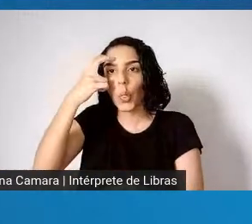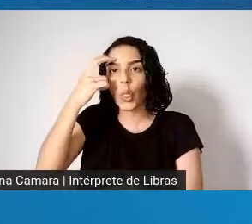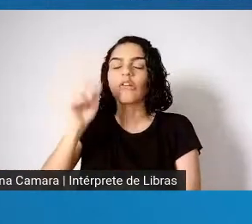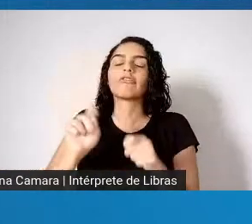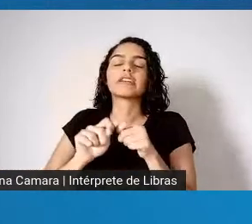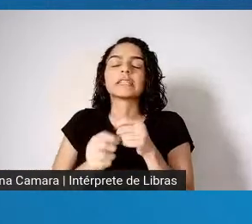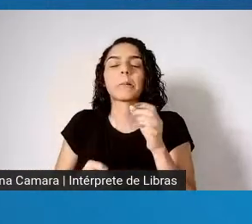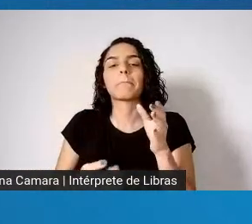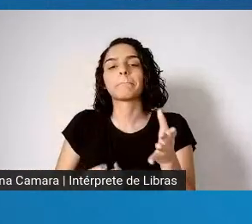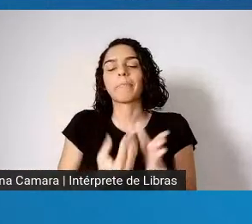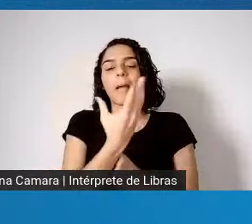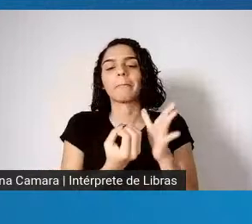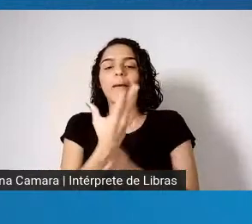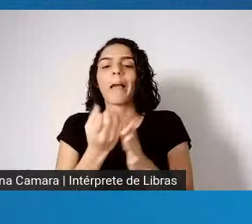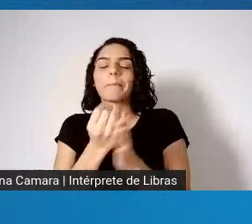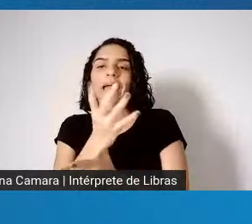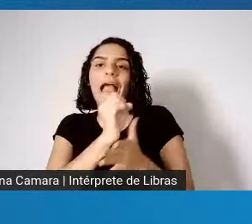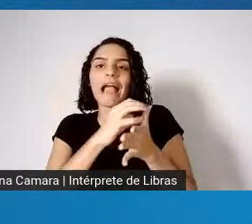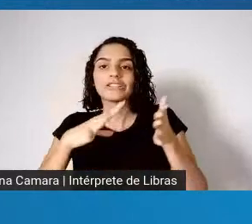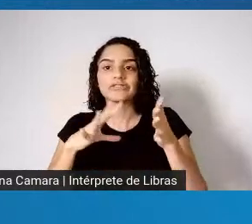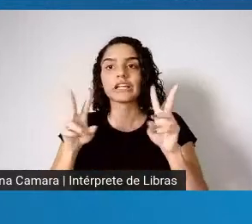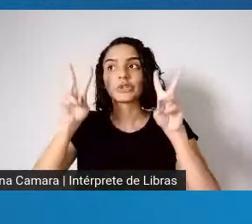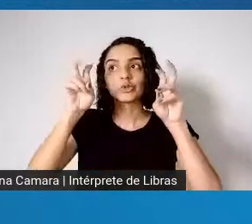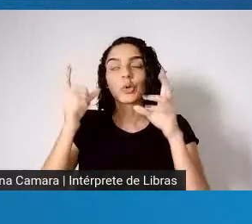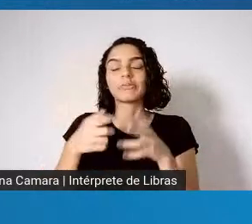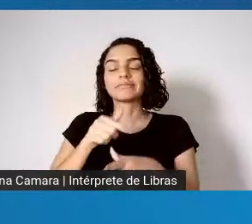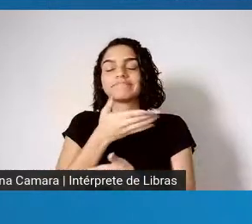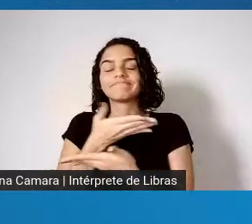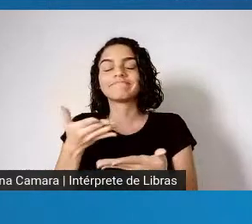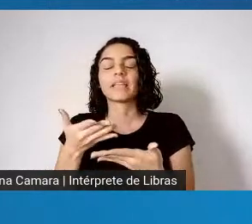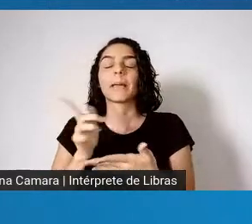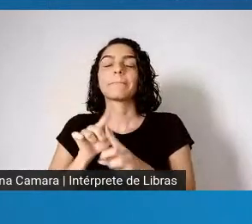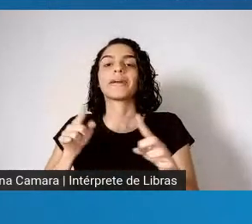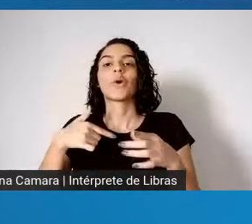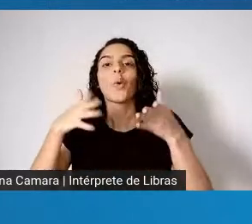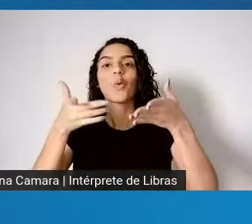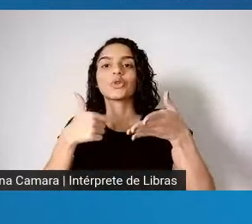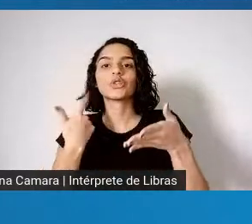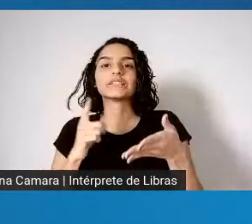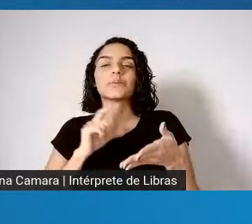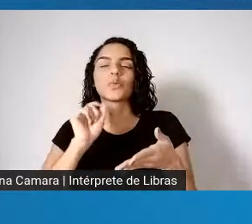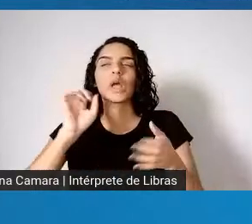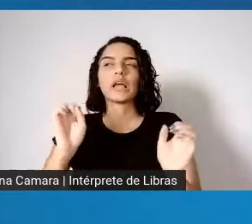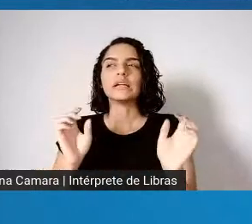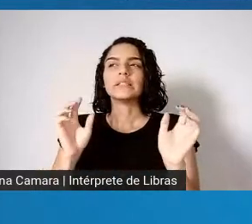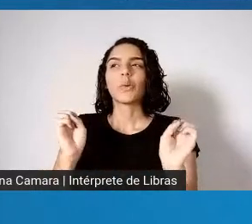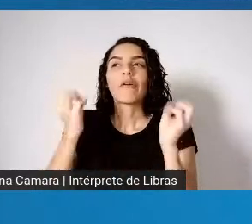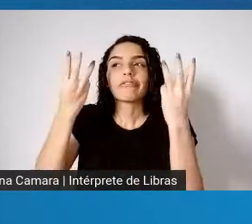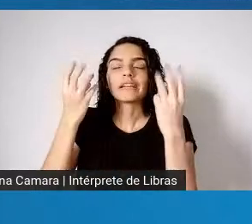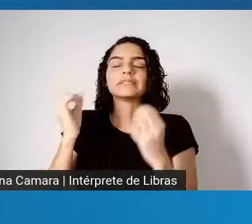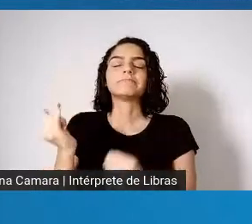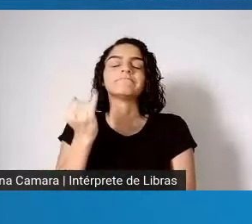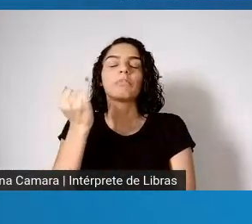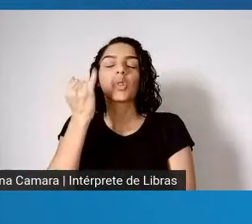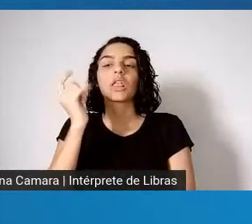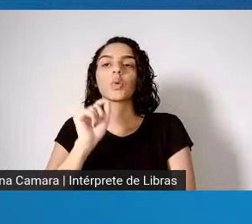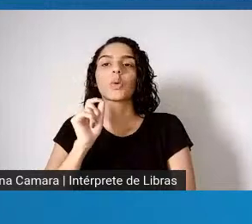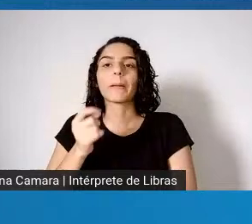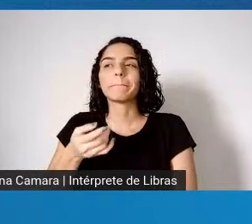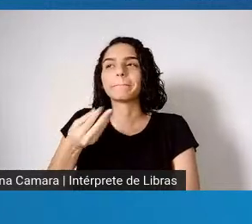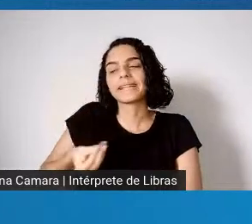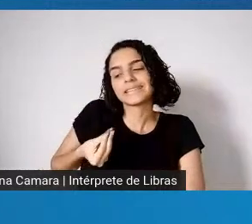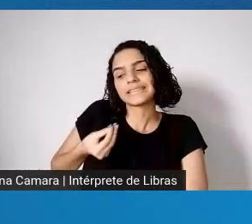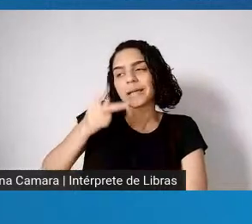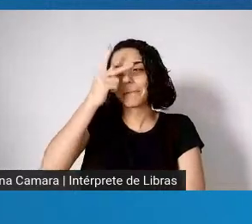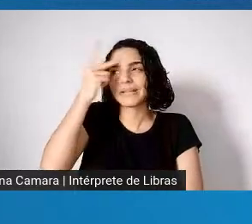torno desse tema, mas hoje, né, nós, assim, temos um evento muito importante, a presença de pessoas, assim,